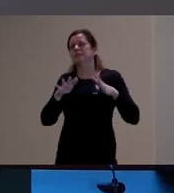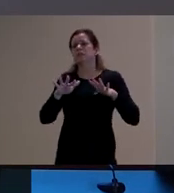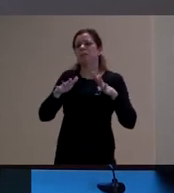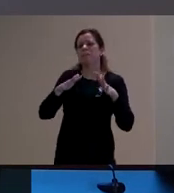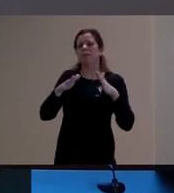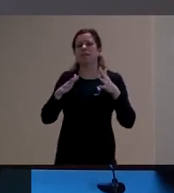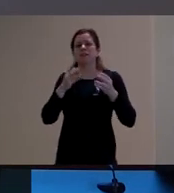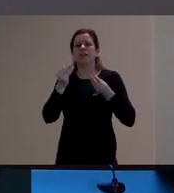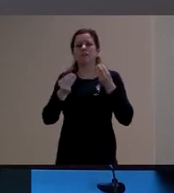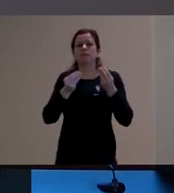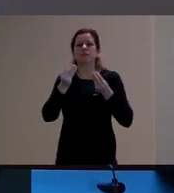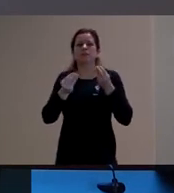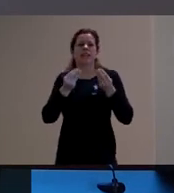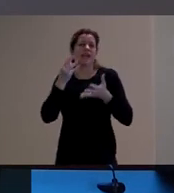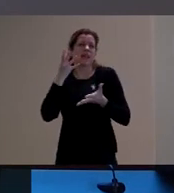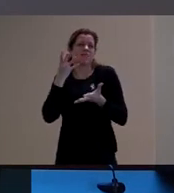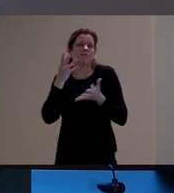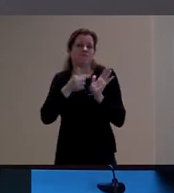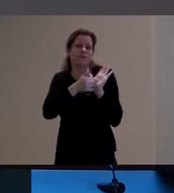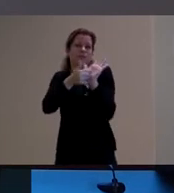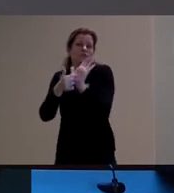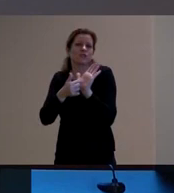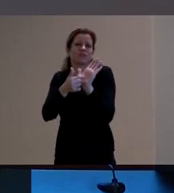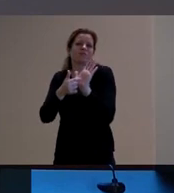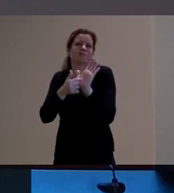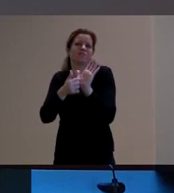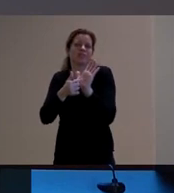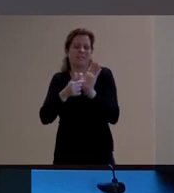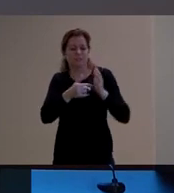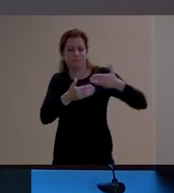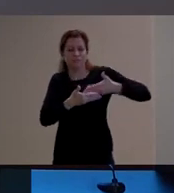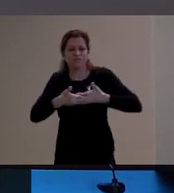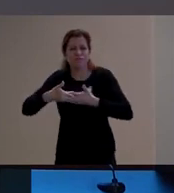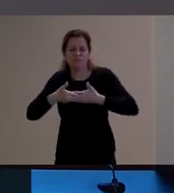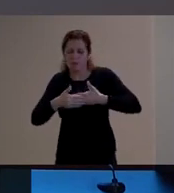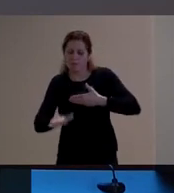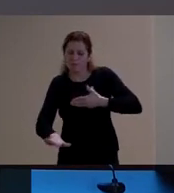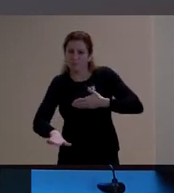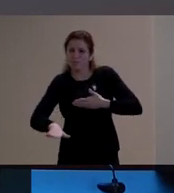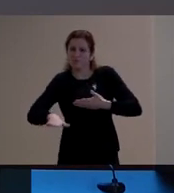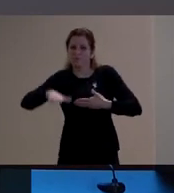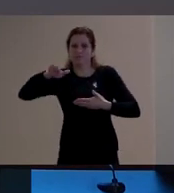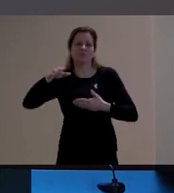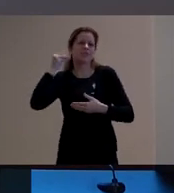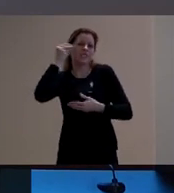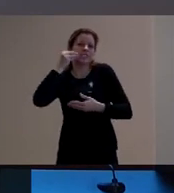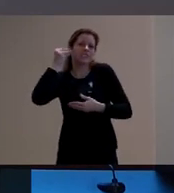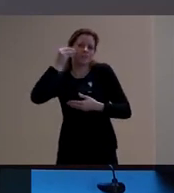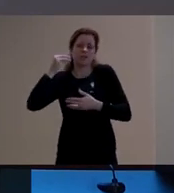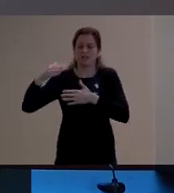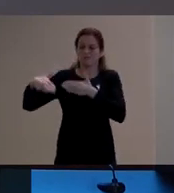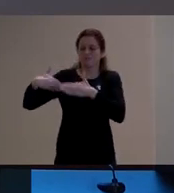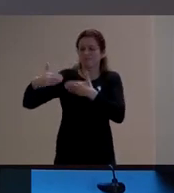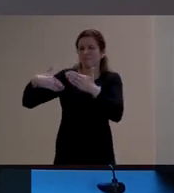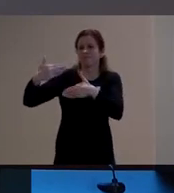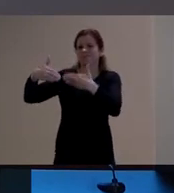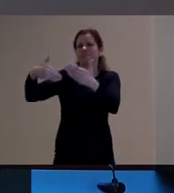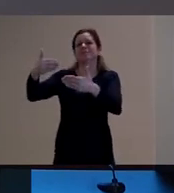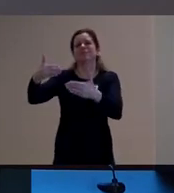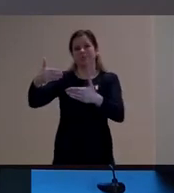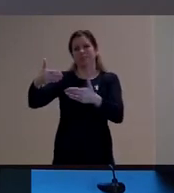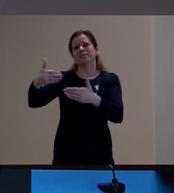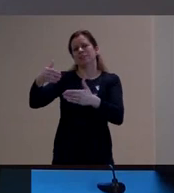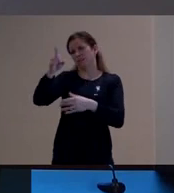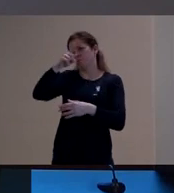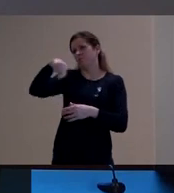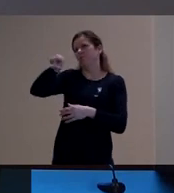relação à experiência dos primeiros anos de vida algo que vocês como professoras já estão bem cansados de